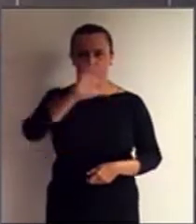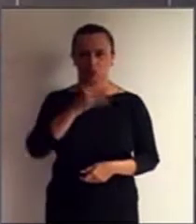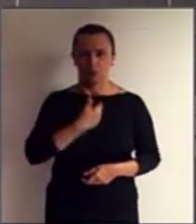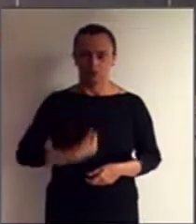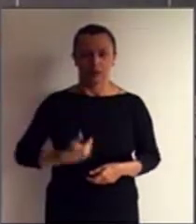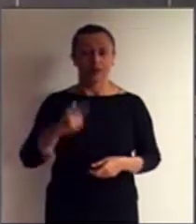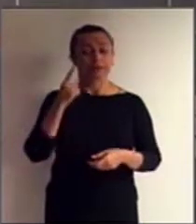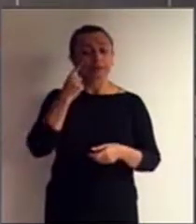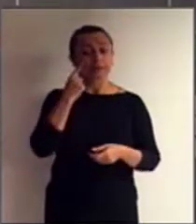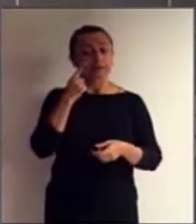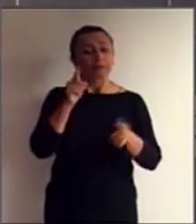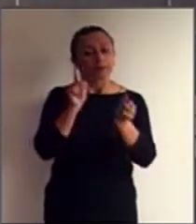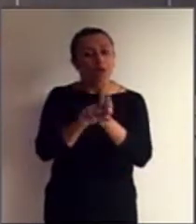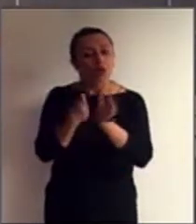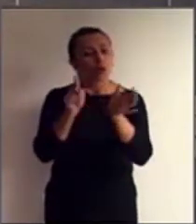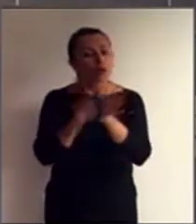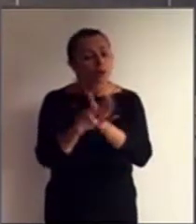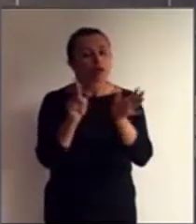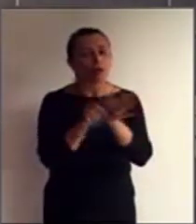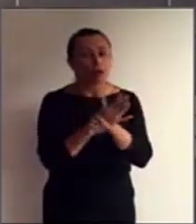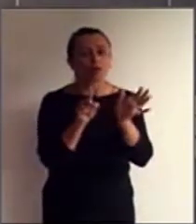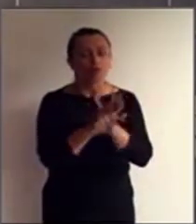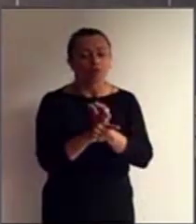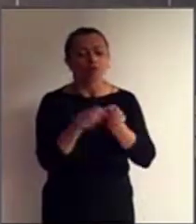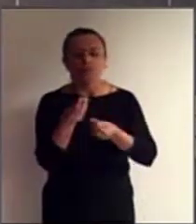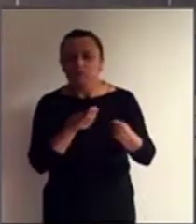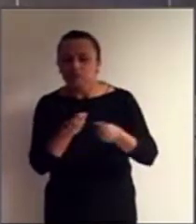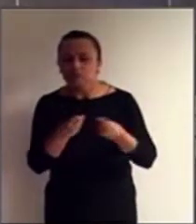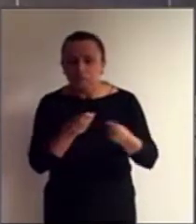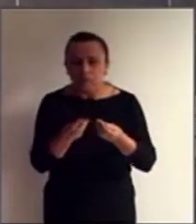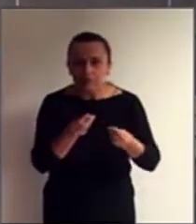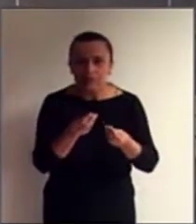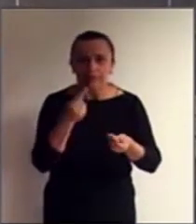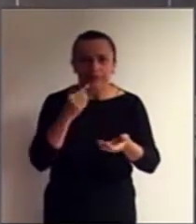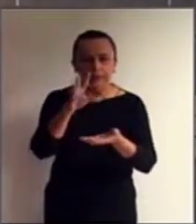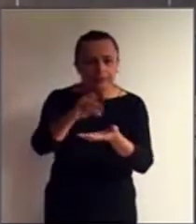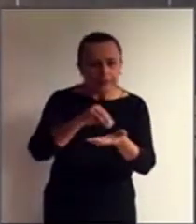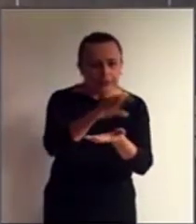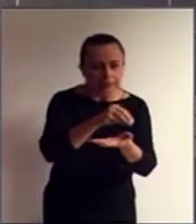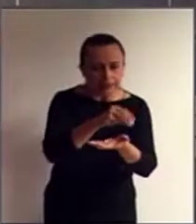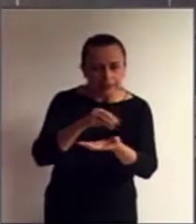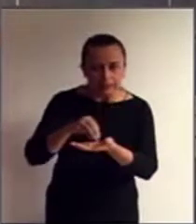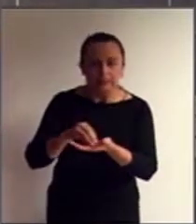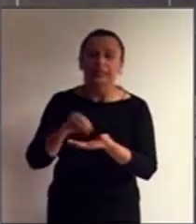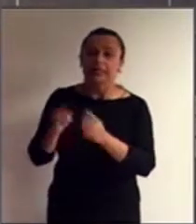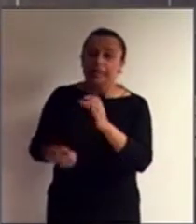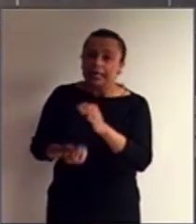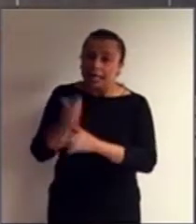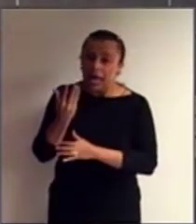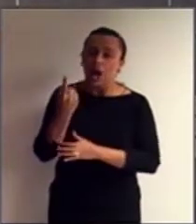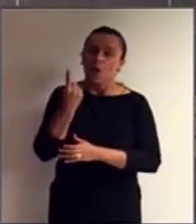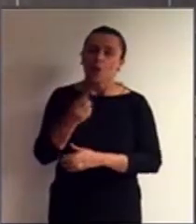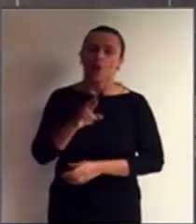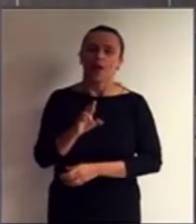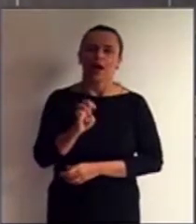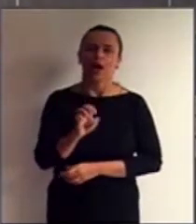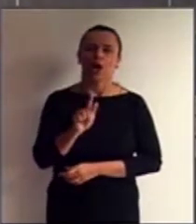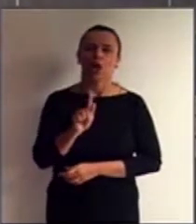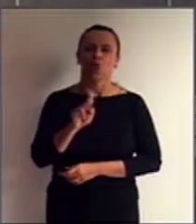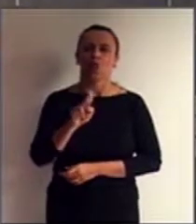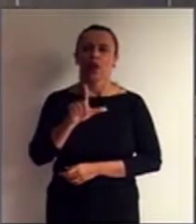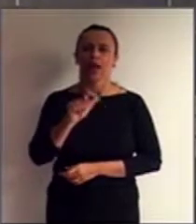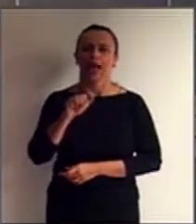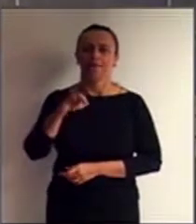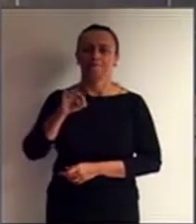dialogar, consultar e construir um regulamento, uma regra para esse novo